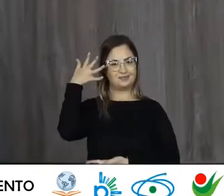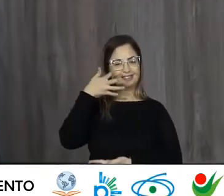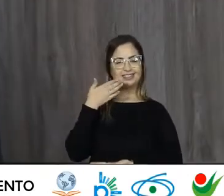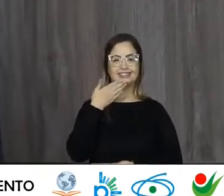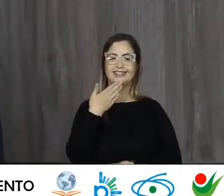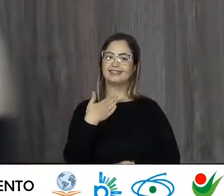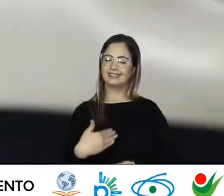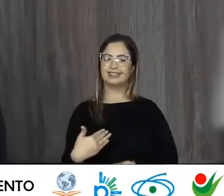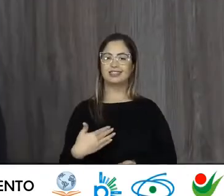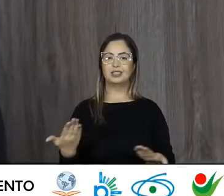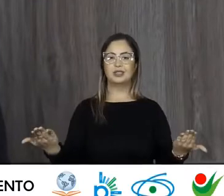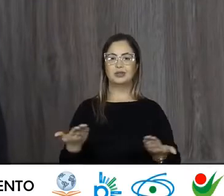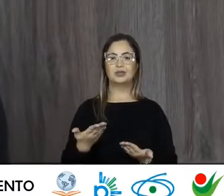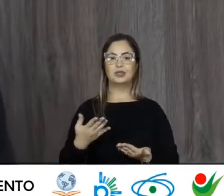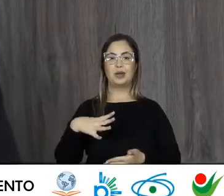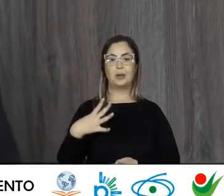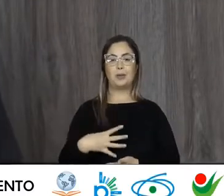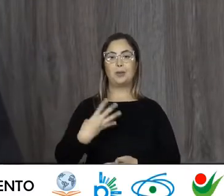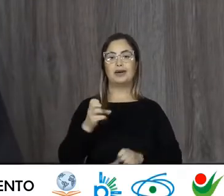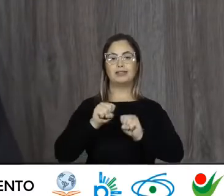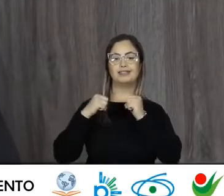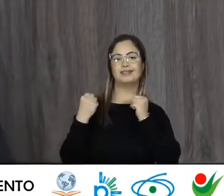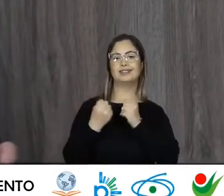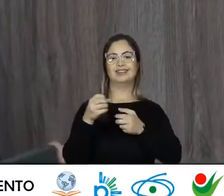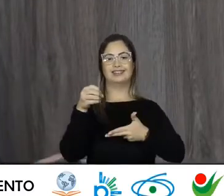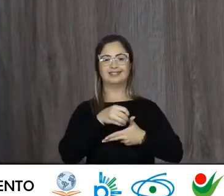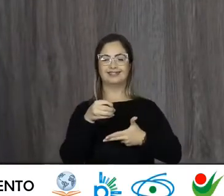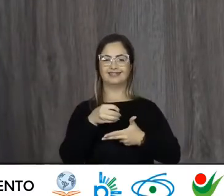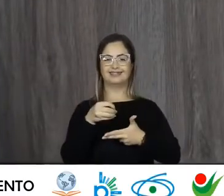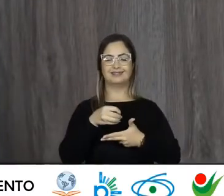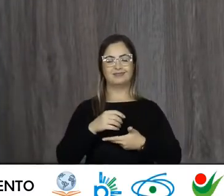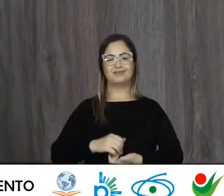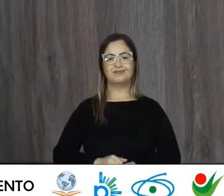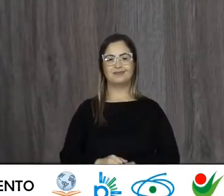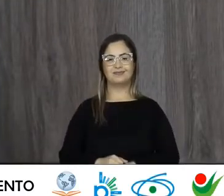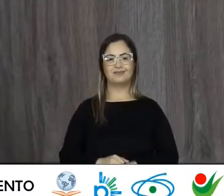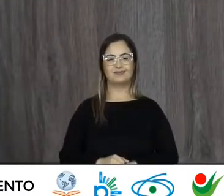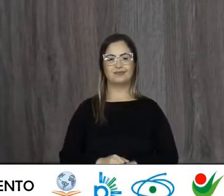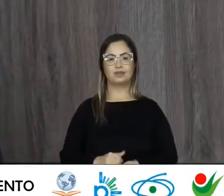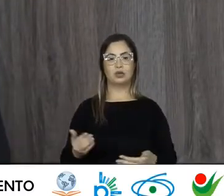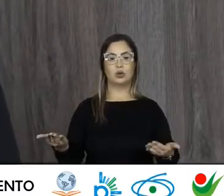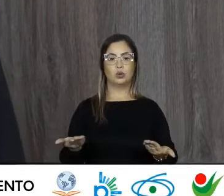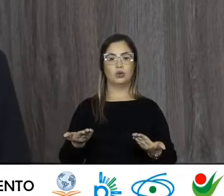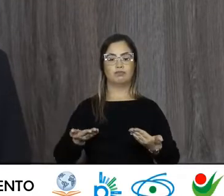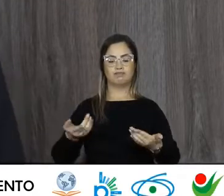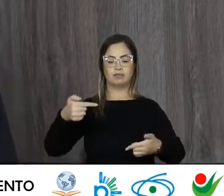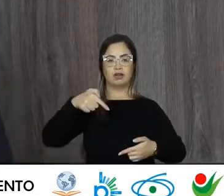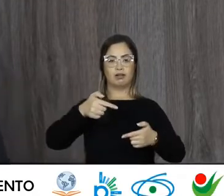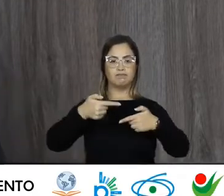tarde De hoje No quarto seminário Nós teremos Então Uma mesa redonda